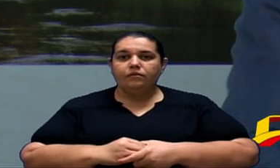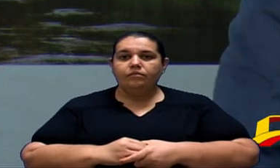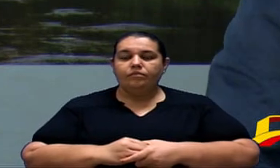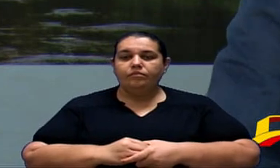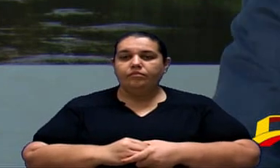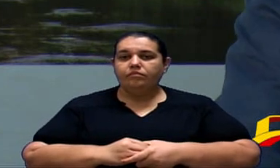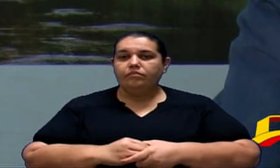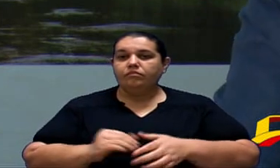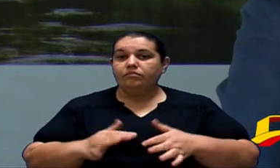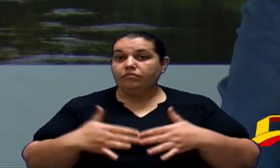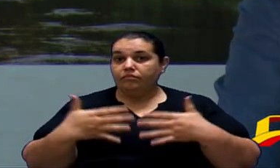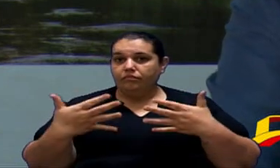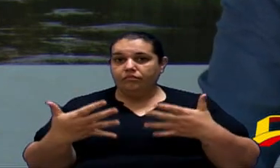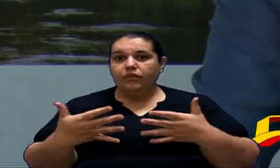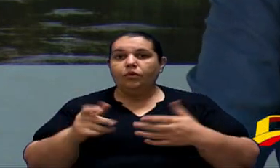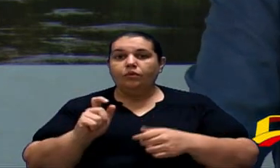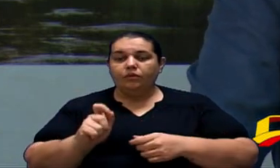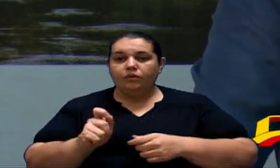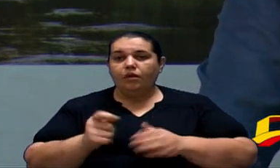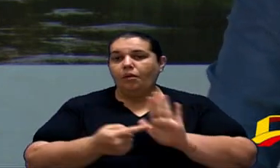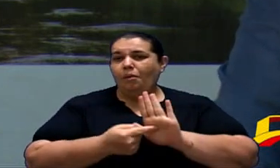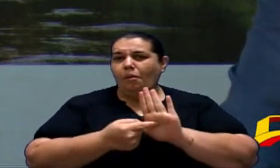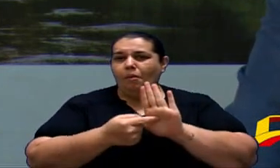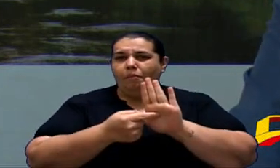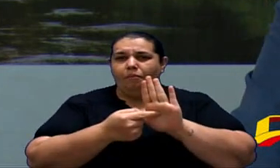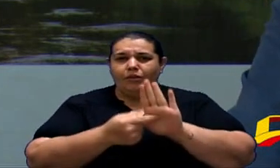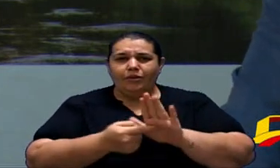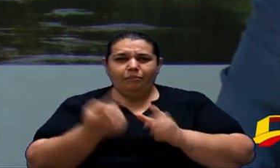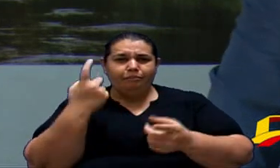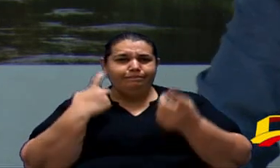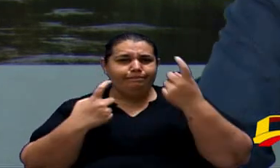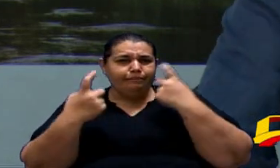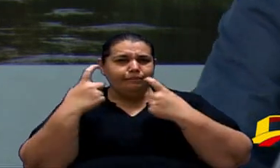Diante disso Mostrei Minha indignação